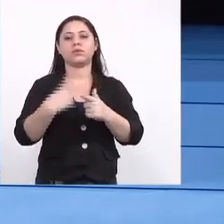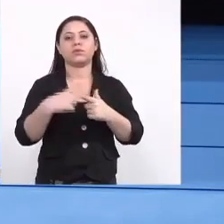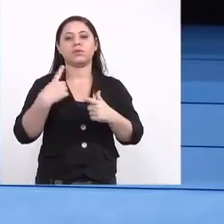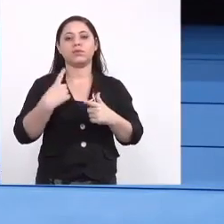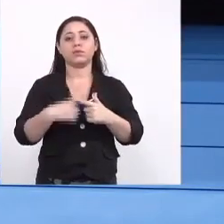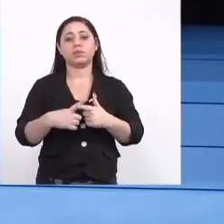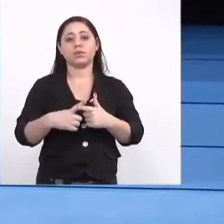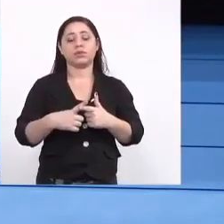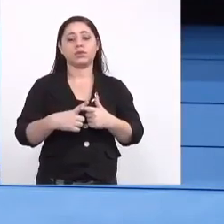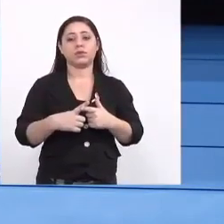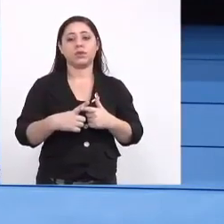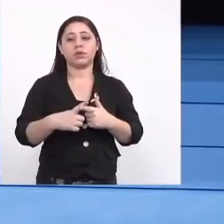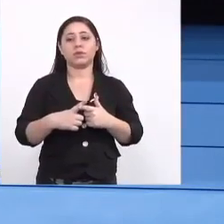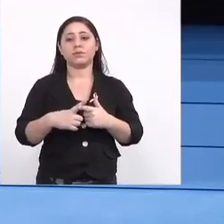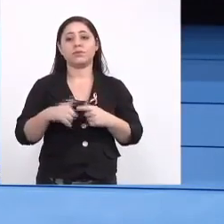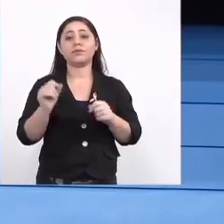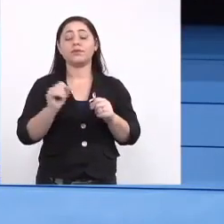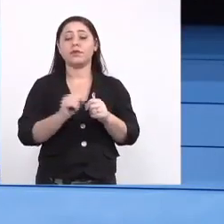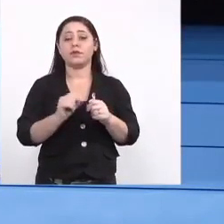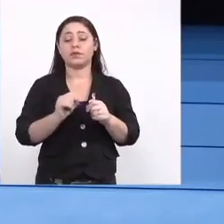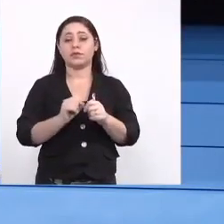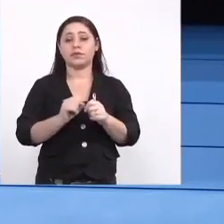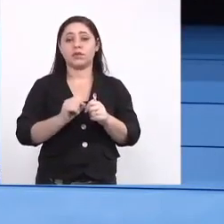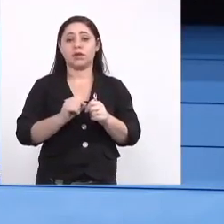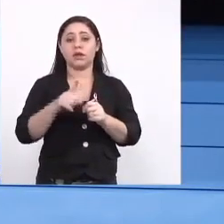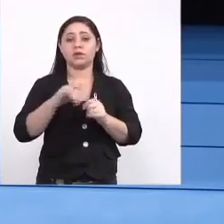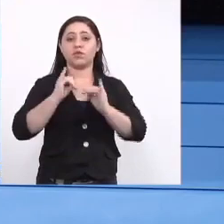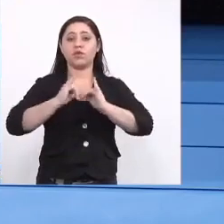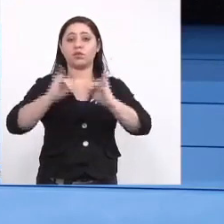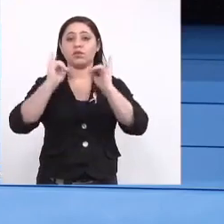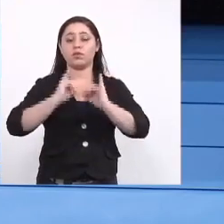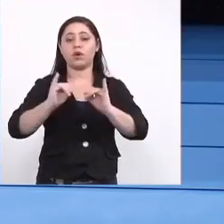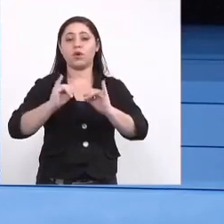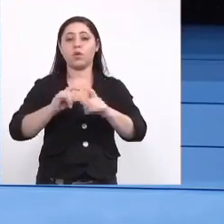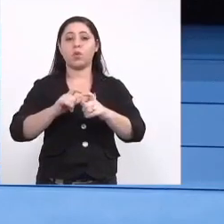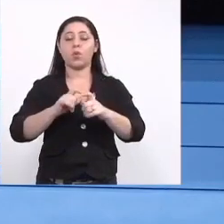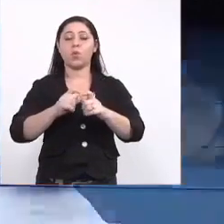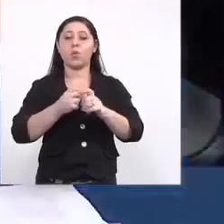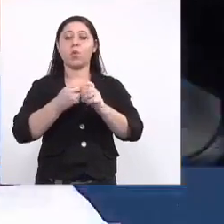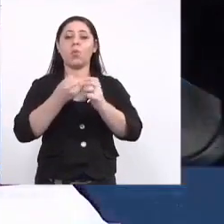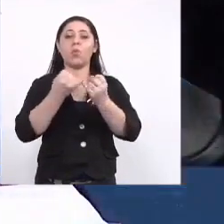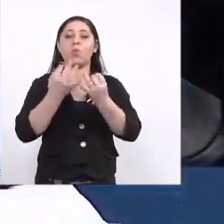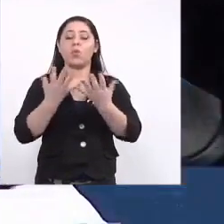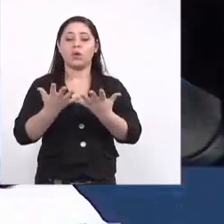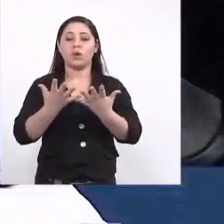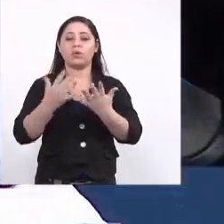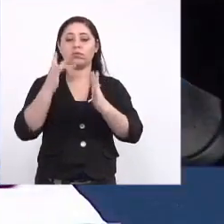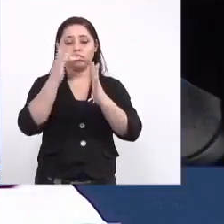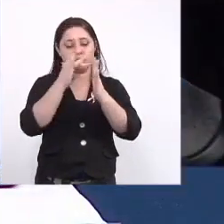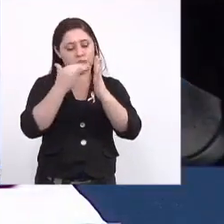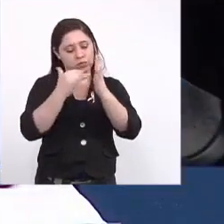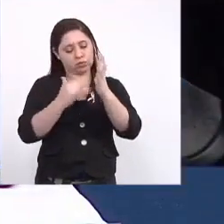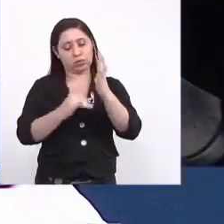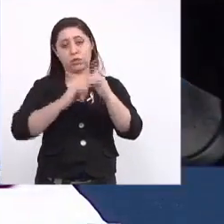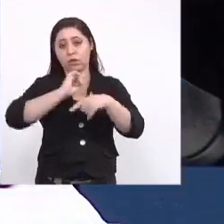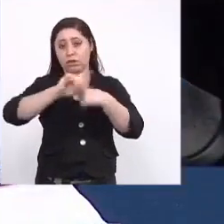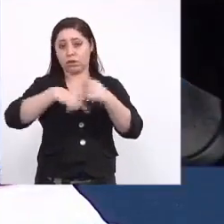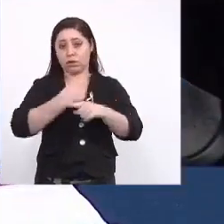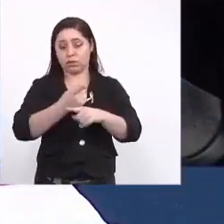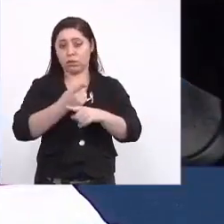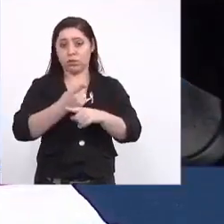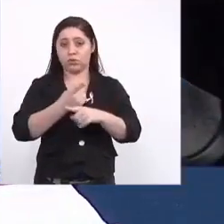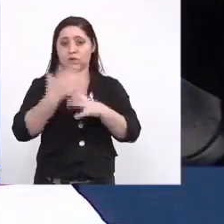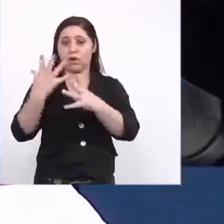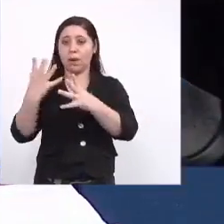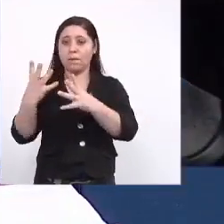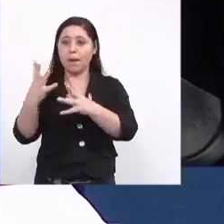nós vamos informar quais foram os encaminhamentos e depois nós iremos